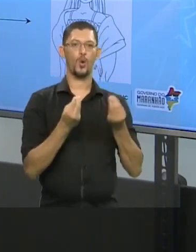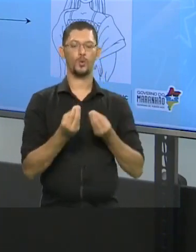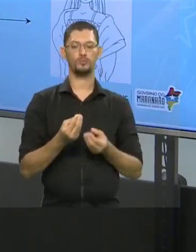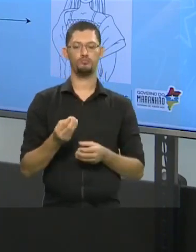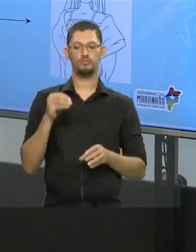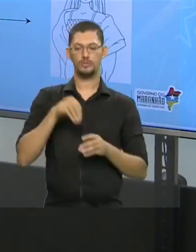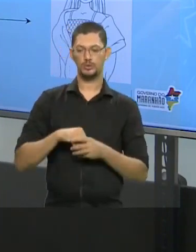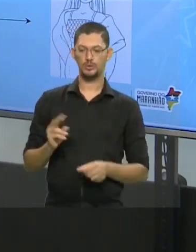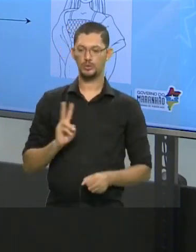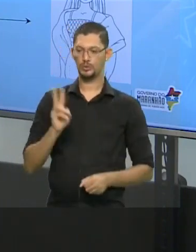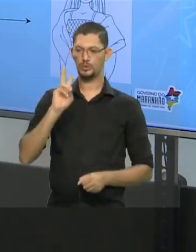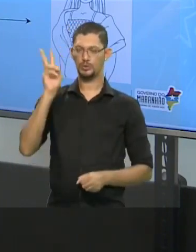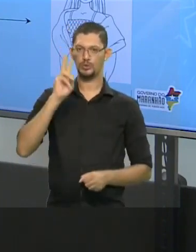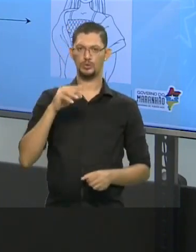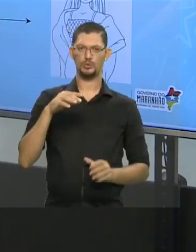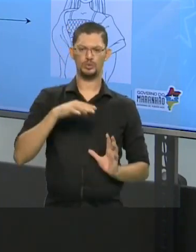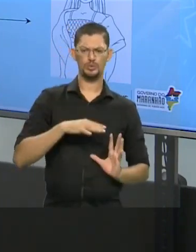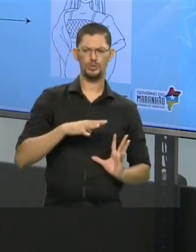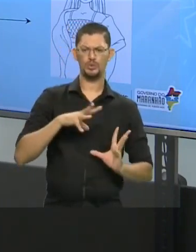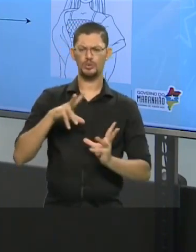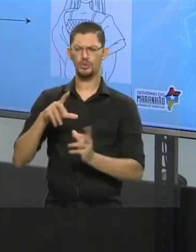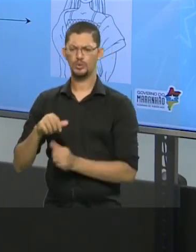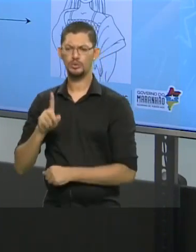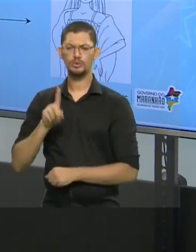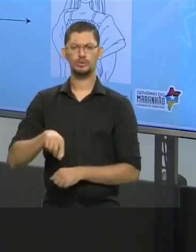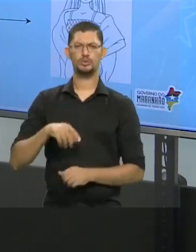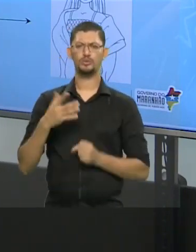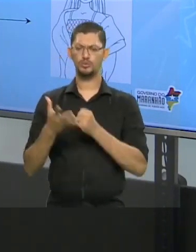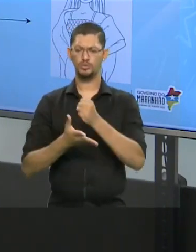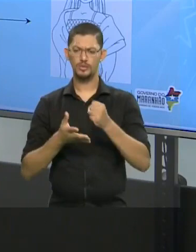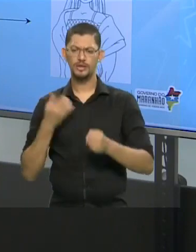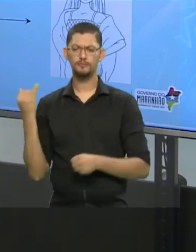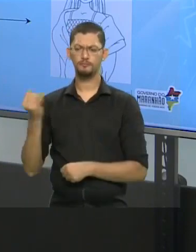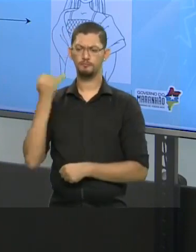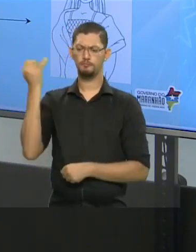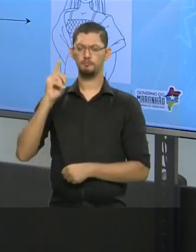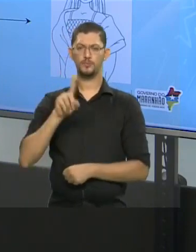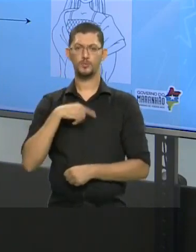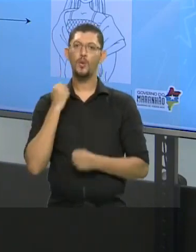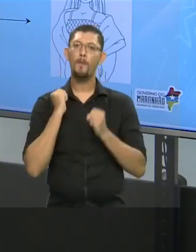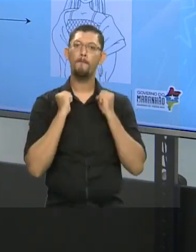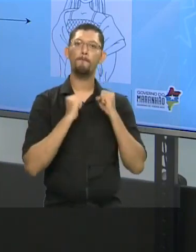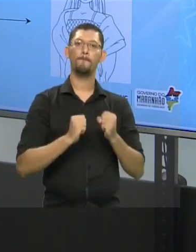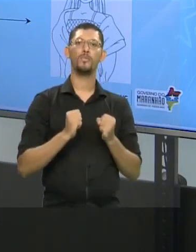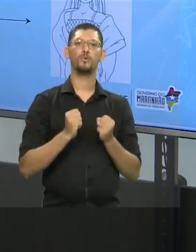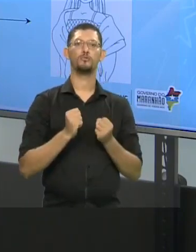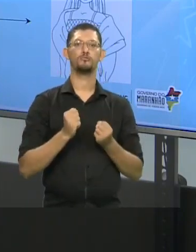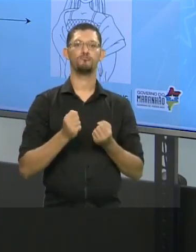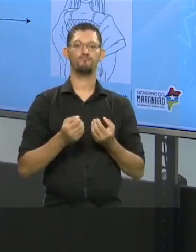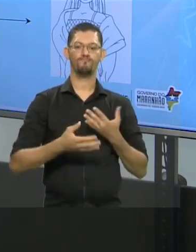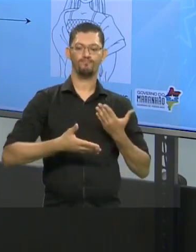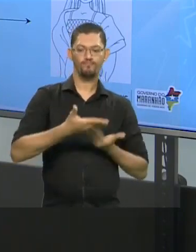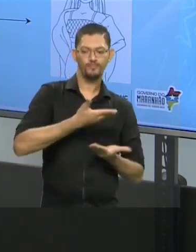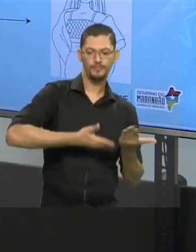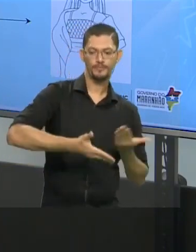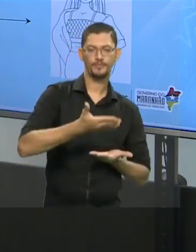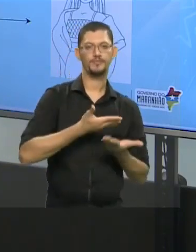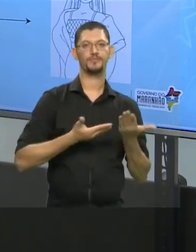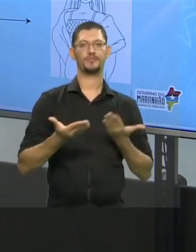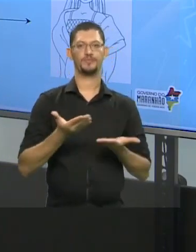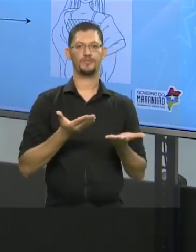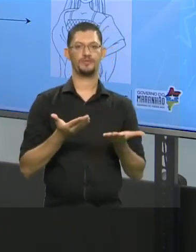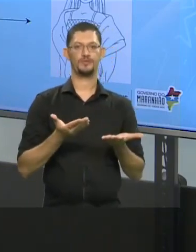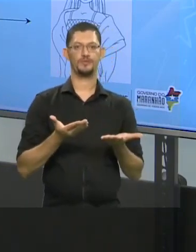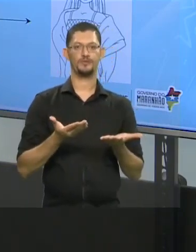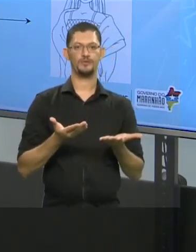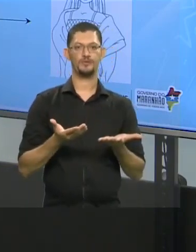valores que são universais e que são fundamentais para que a gente possa conviver em harmonia apesar das